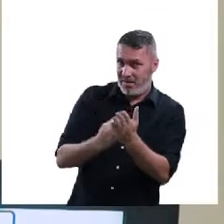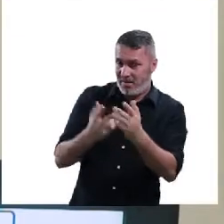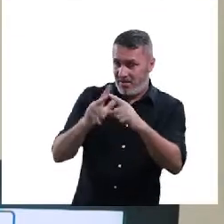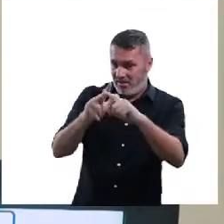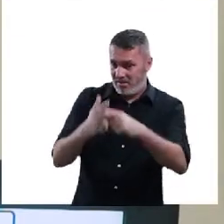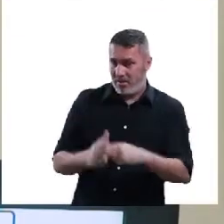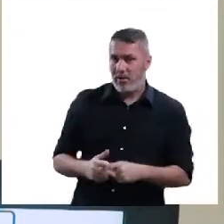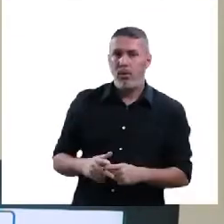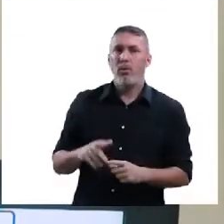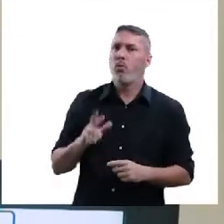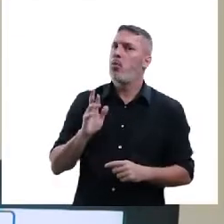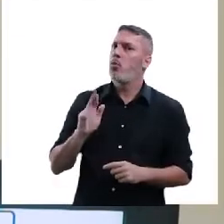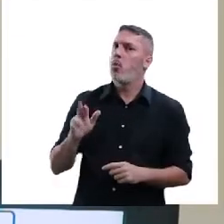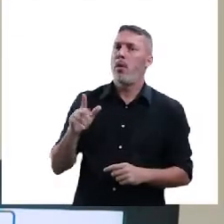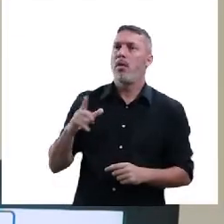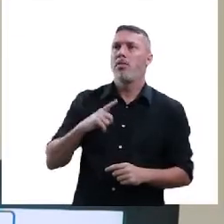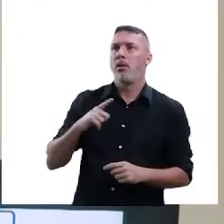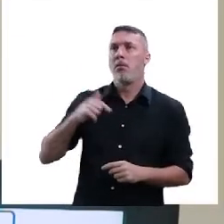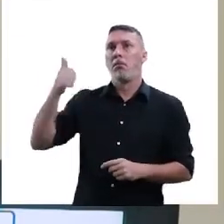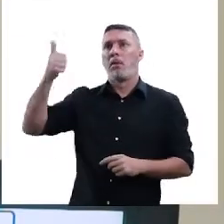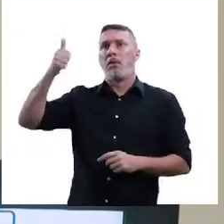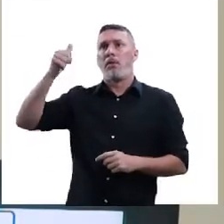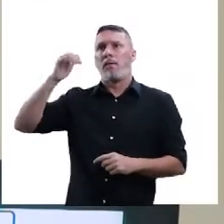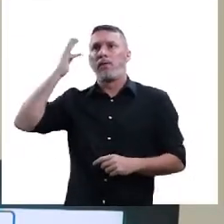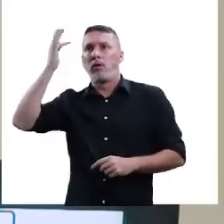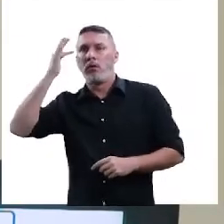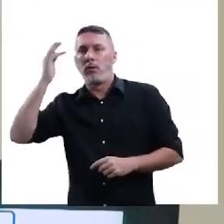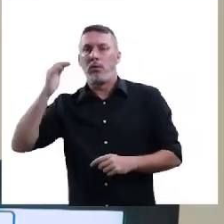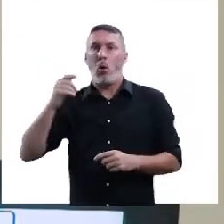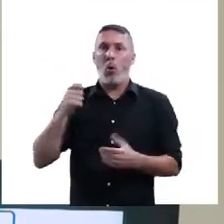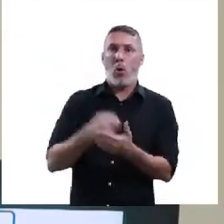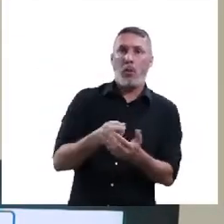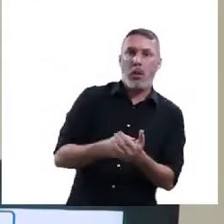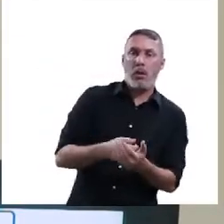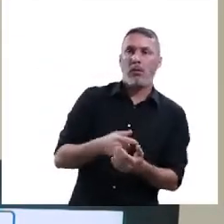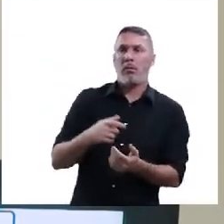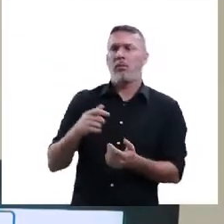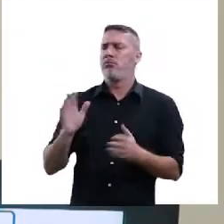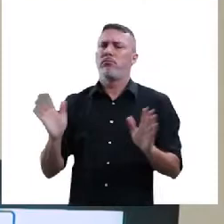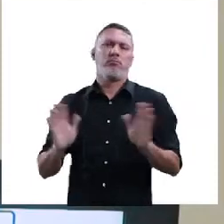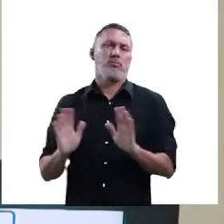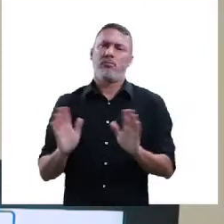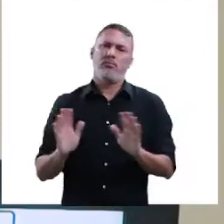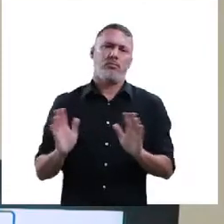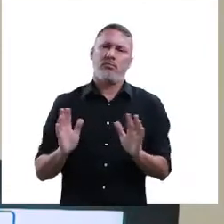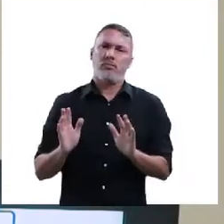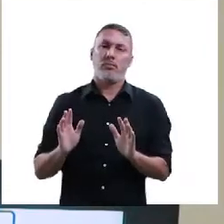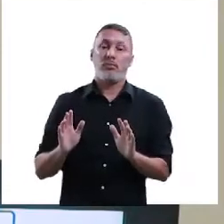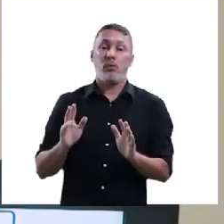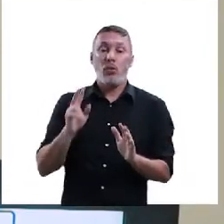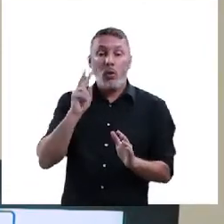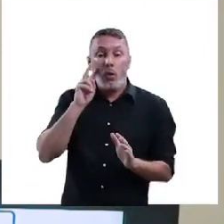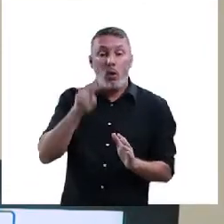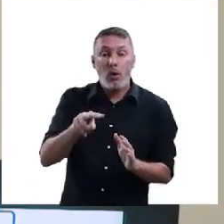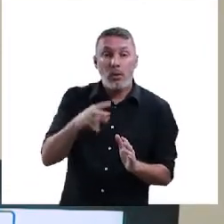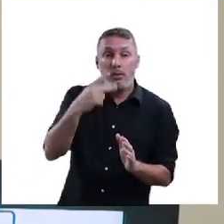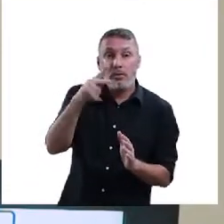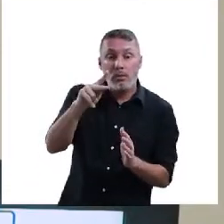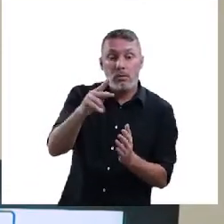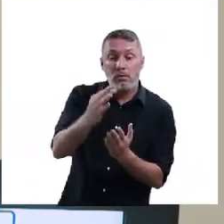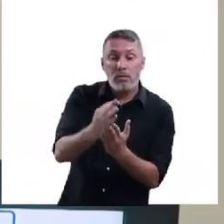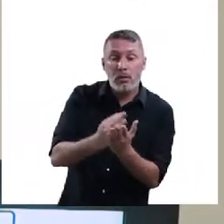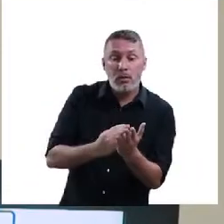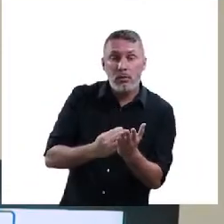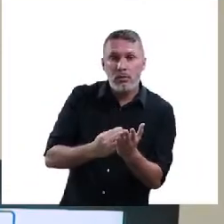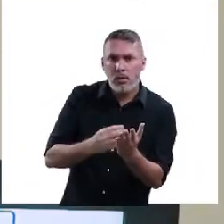Ele vai olhar se, aquilo que você usou, a sua área do conhecimento, se ela foi realmente pertinente ao